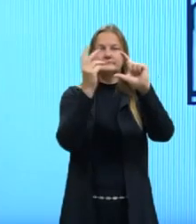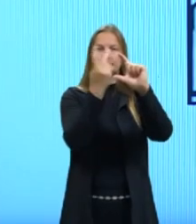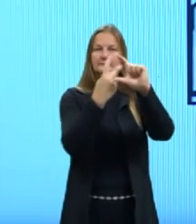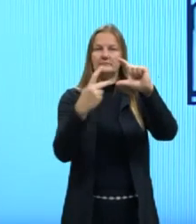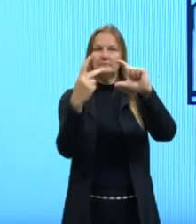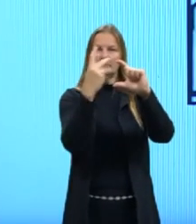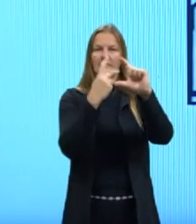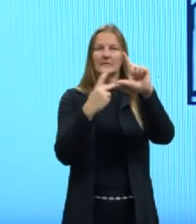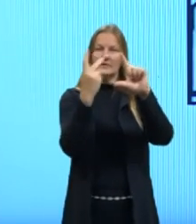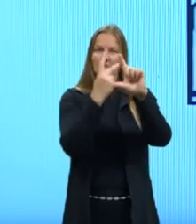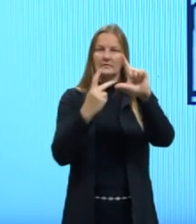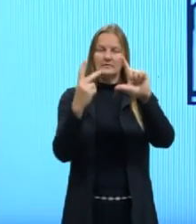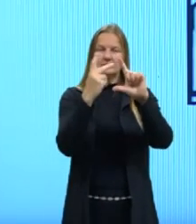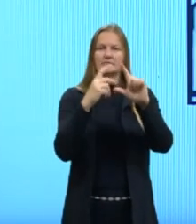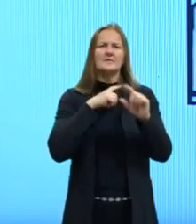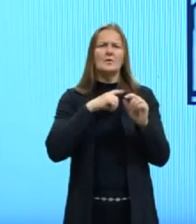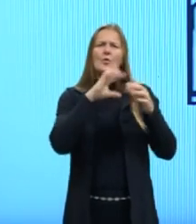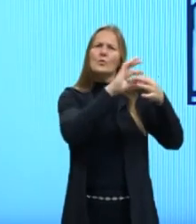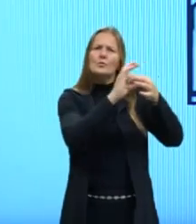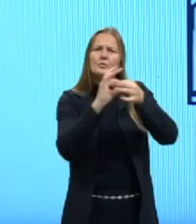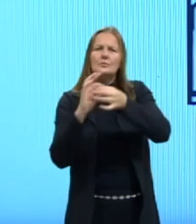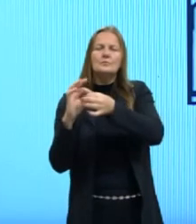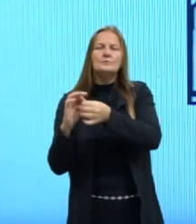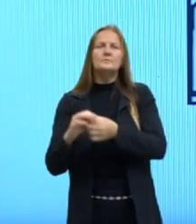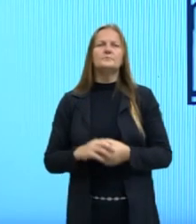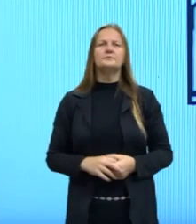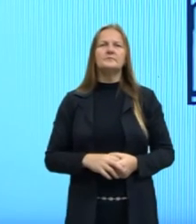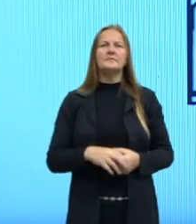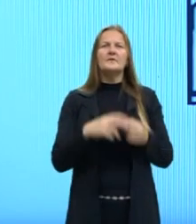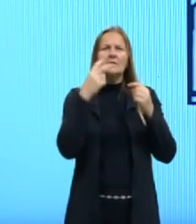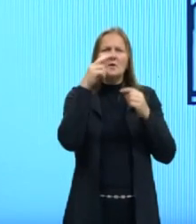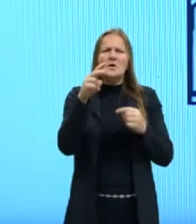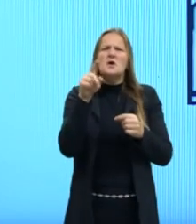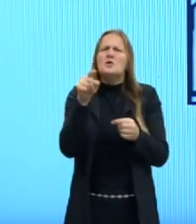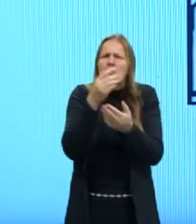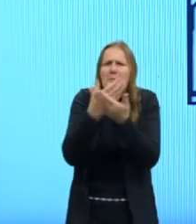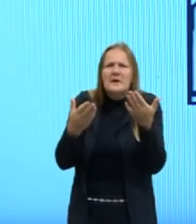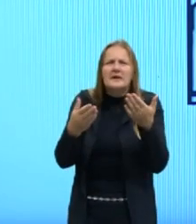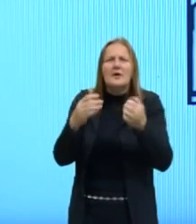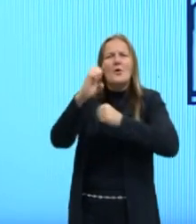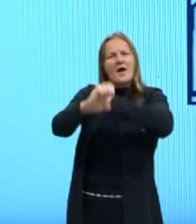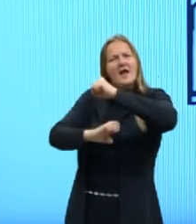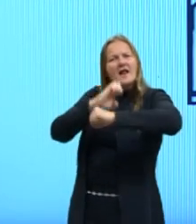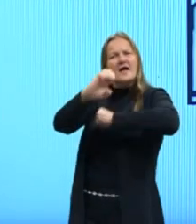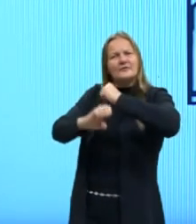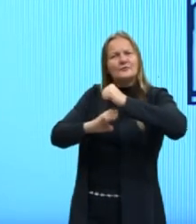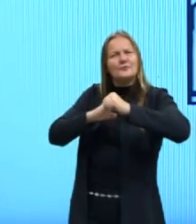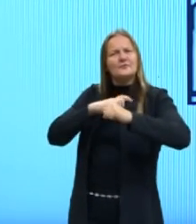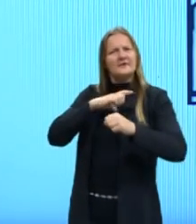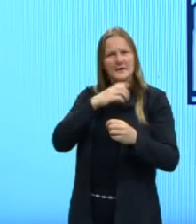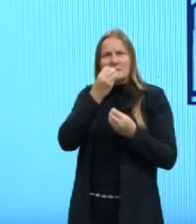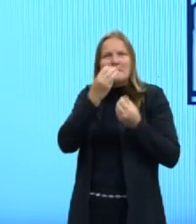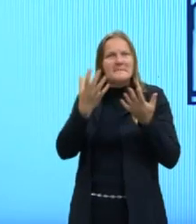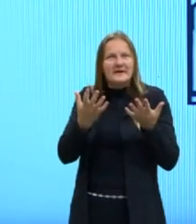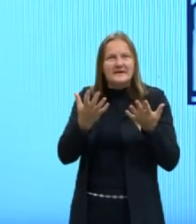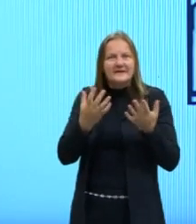o seguinte contexto. Você perdeu um elétron, tem certeza que está tudo bem?